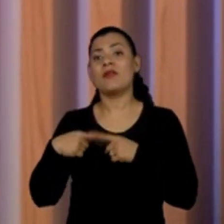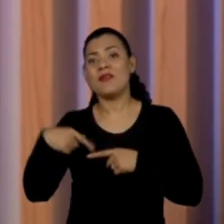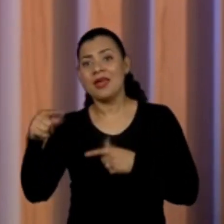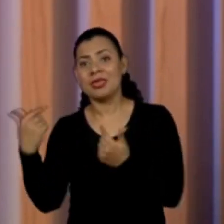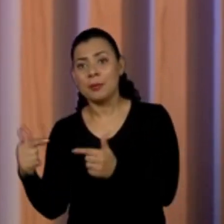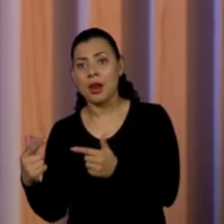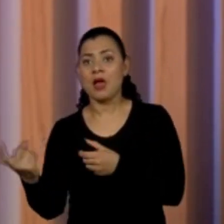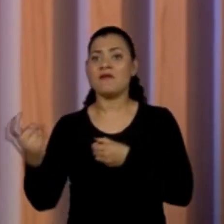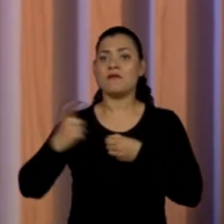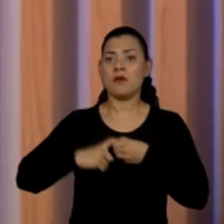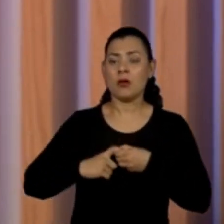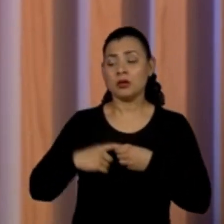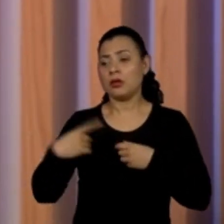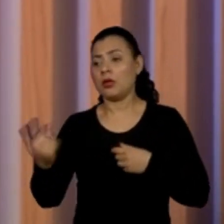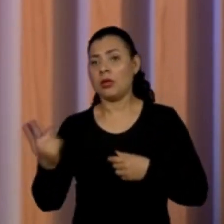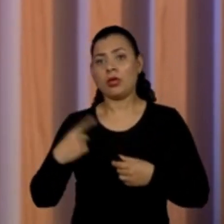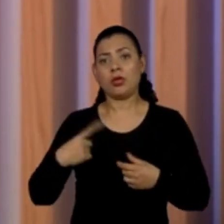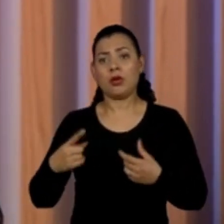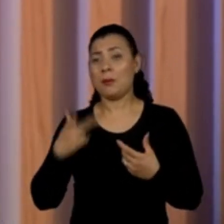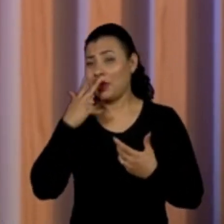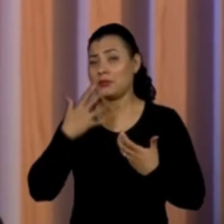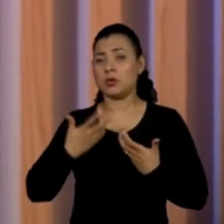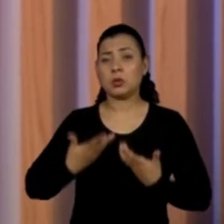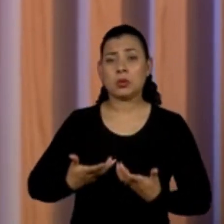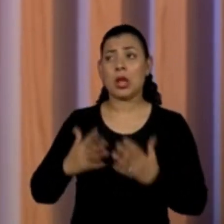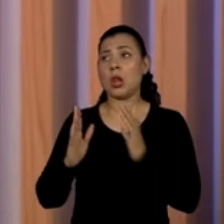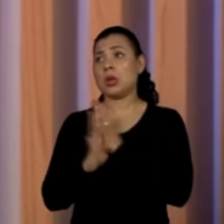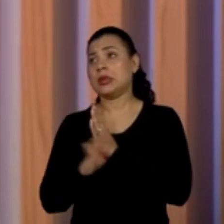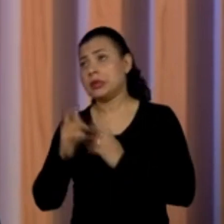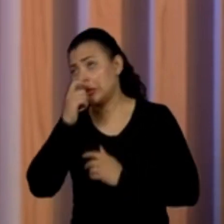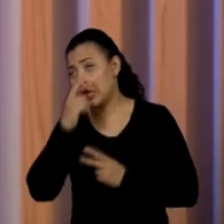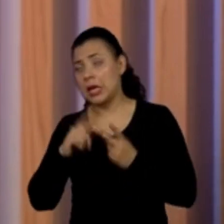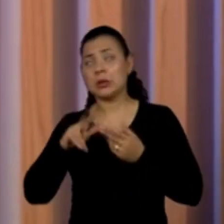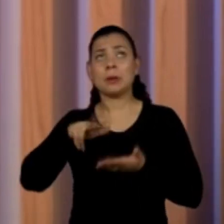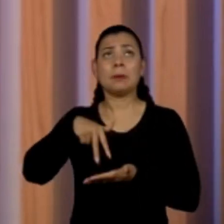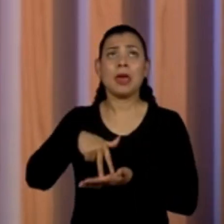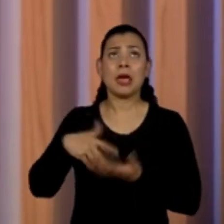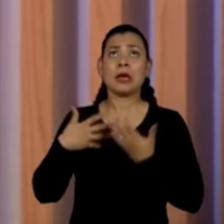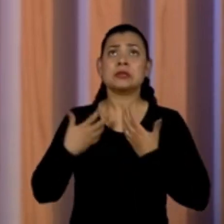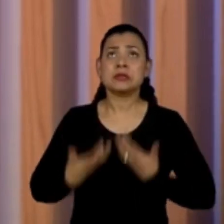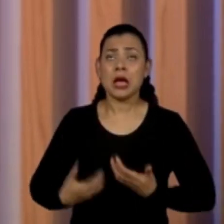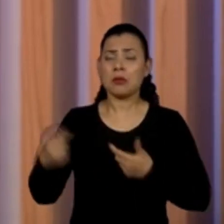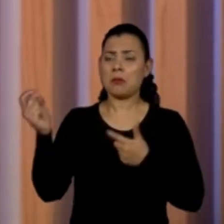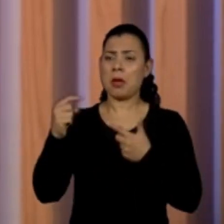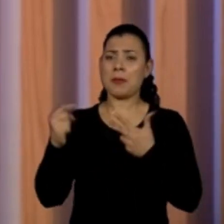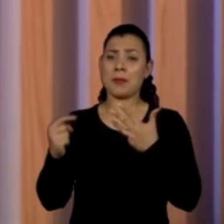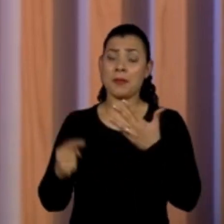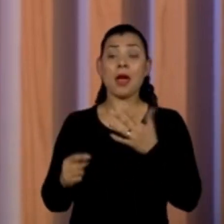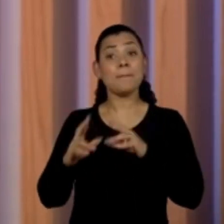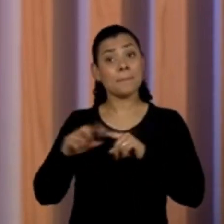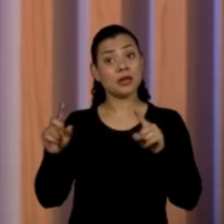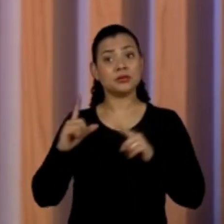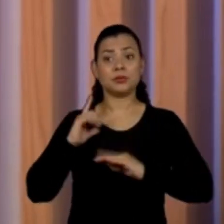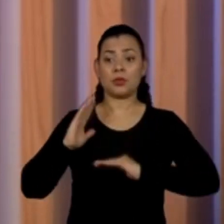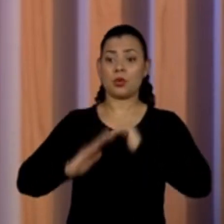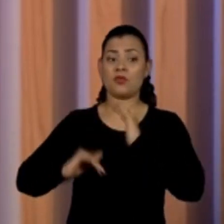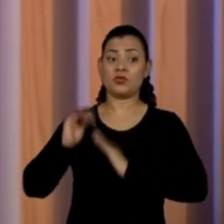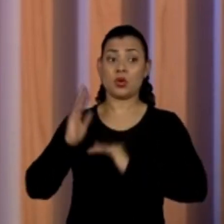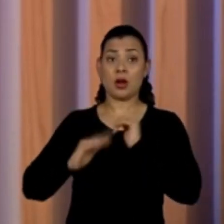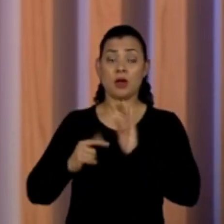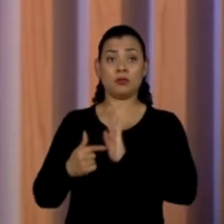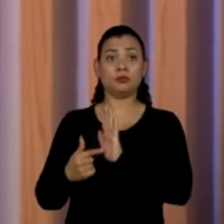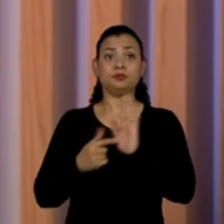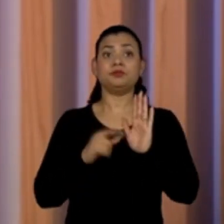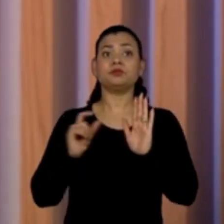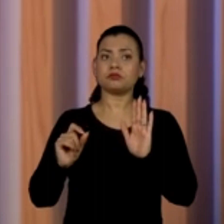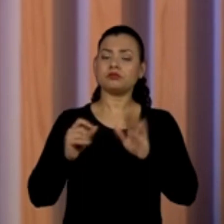muito naquele estresse de transporte público lotado, em pé, cansadas, e ter um profissional que entrega, para